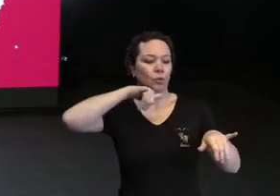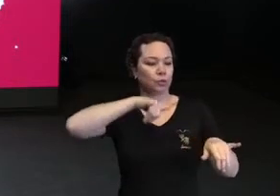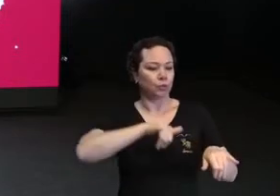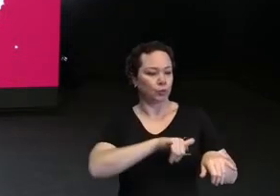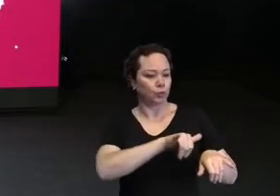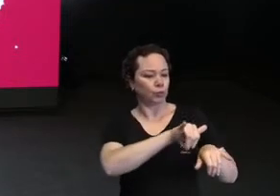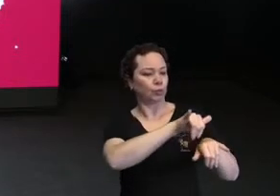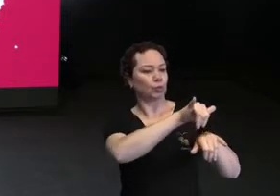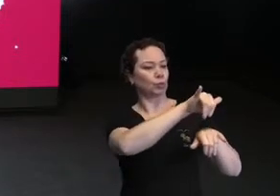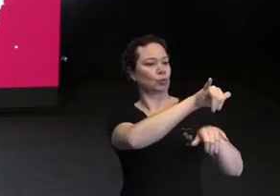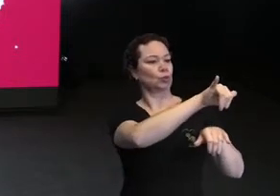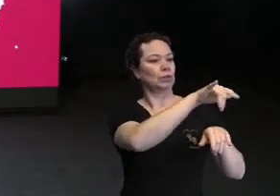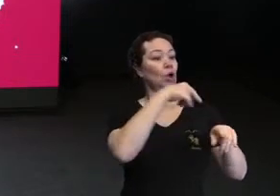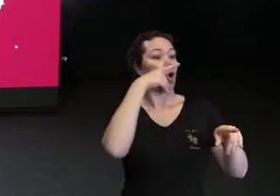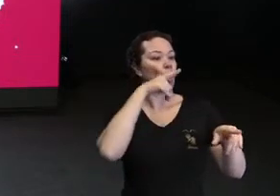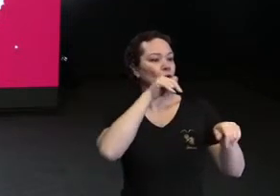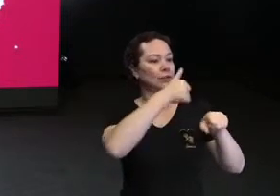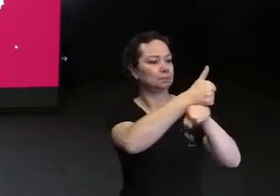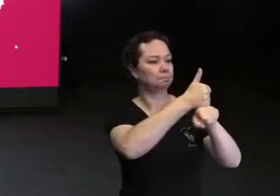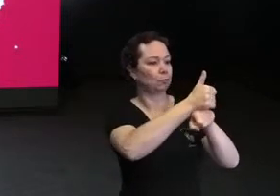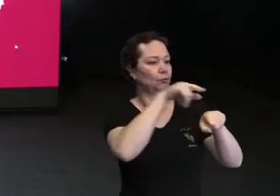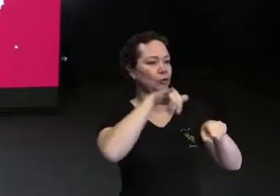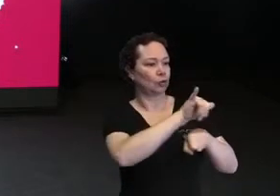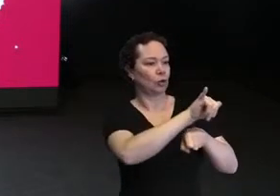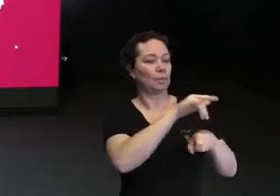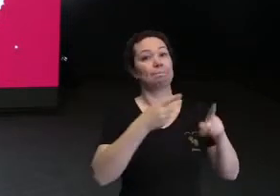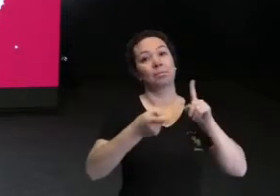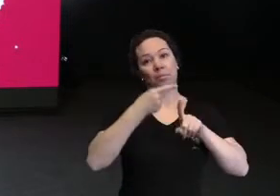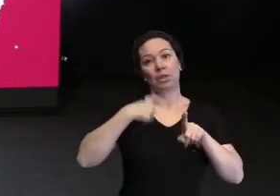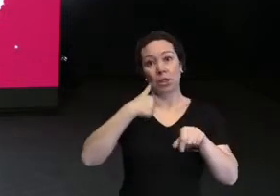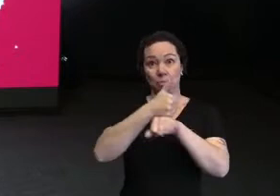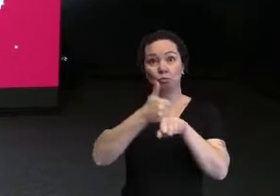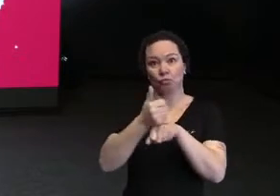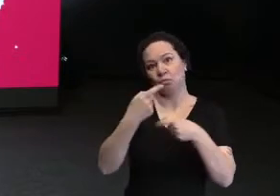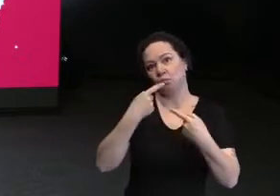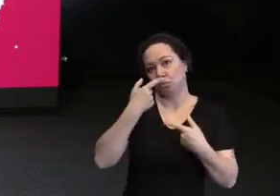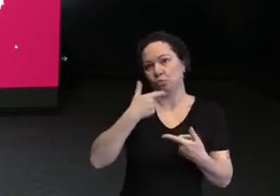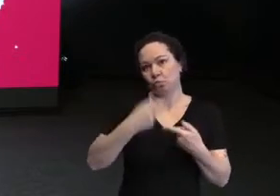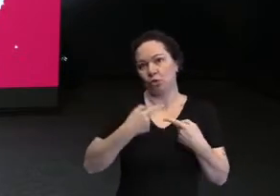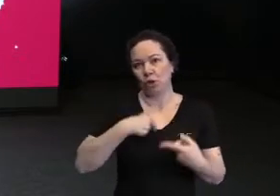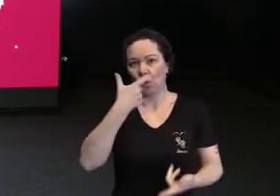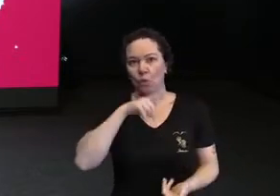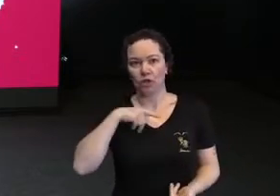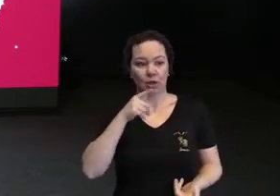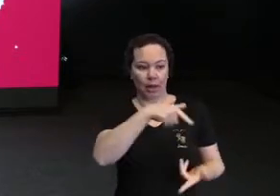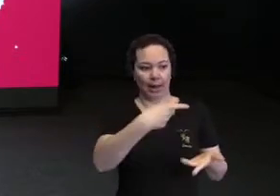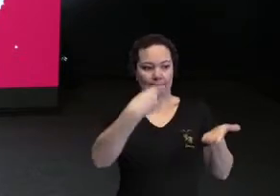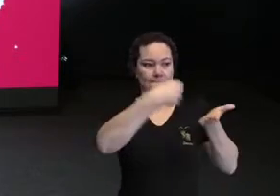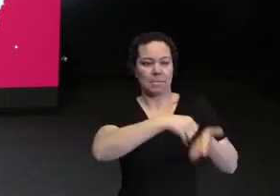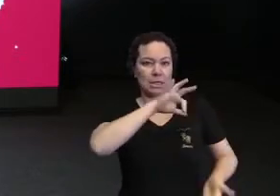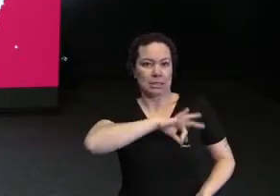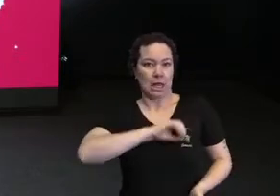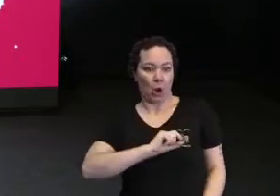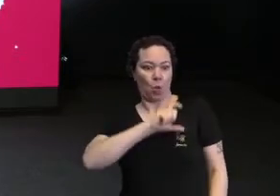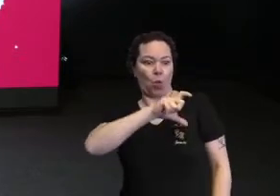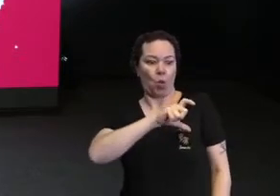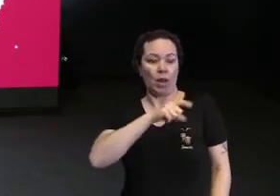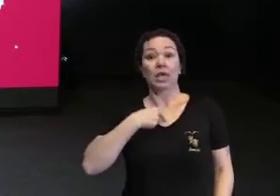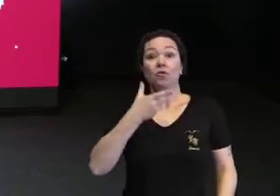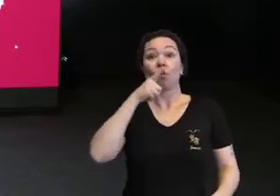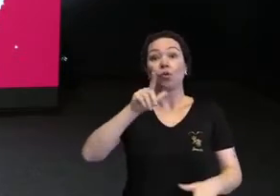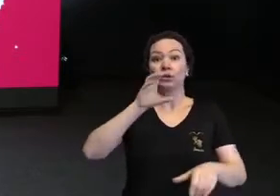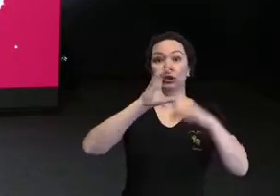eu vou fazer duas coisas. Primeiro, que eu vou ter uma profissão, porque lá deve pagar bem, eu vou conseguir fazer o meu curso de comunicação, que é só para rico,